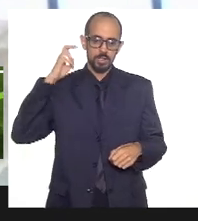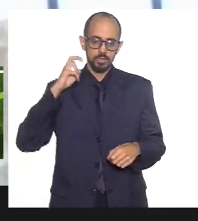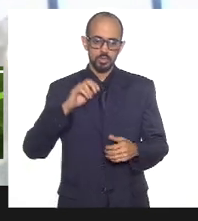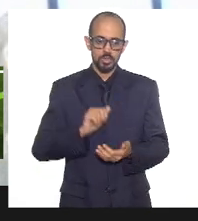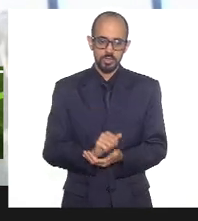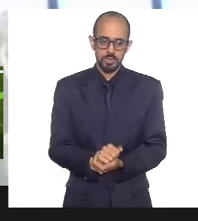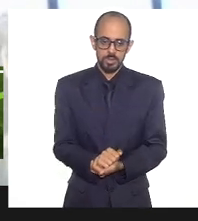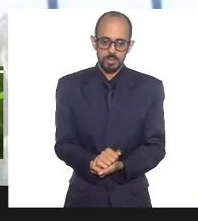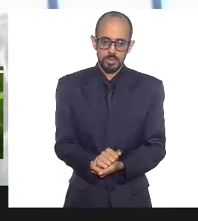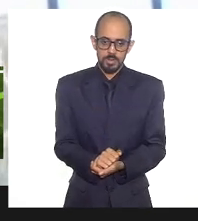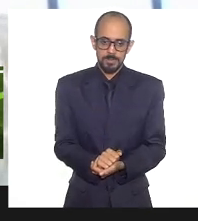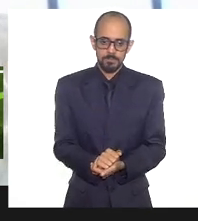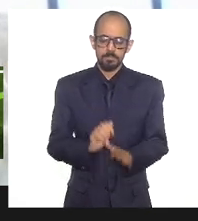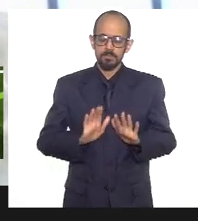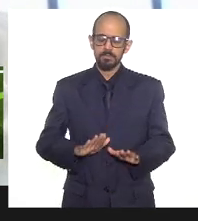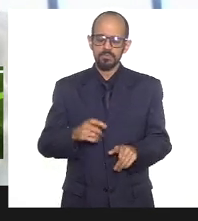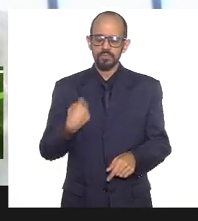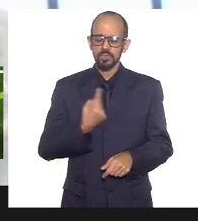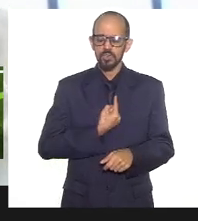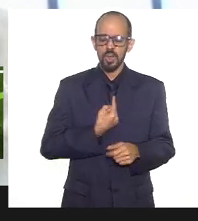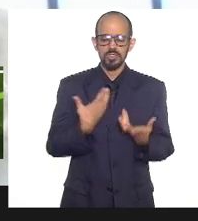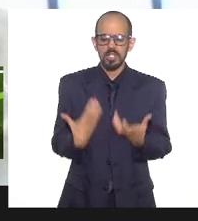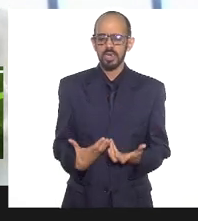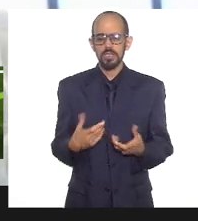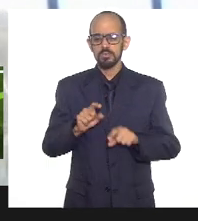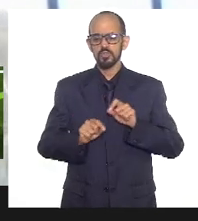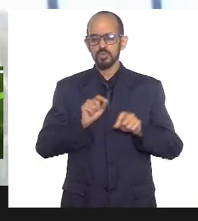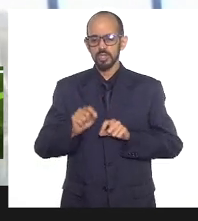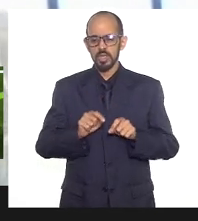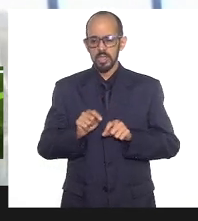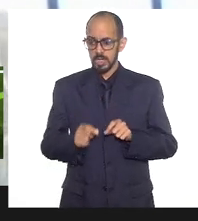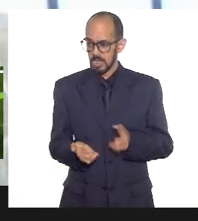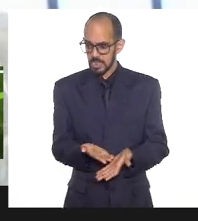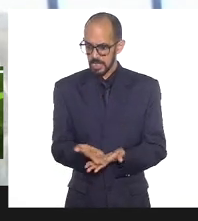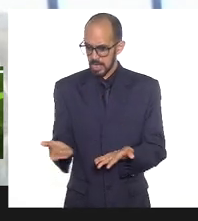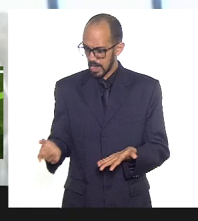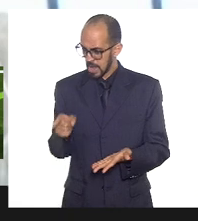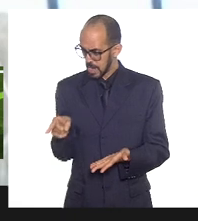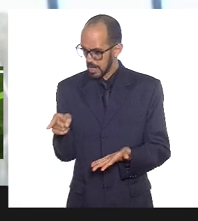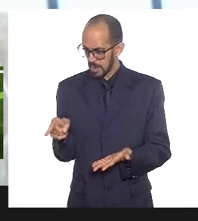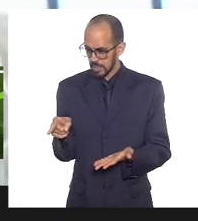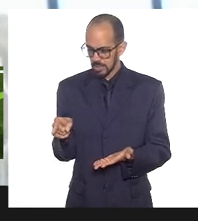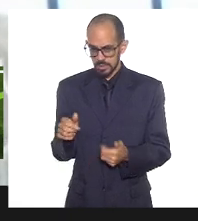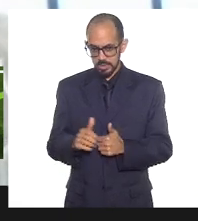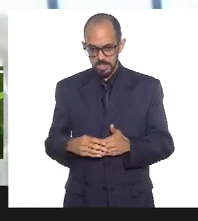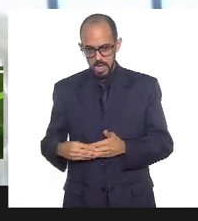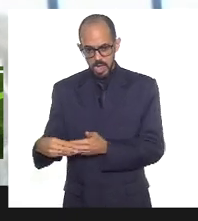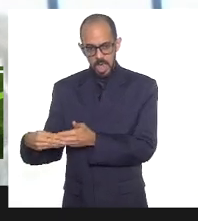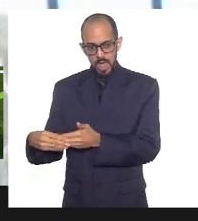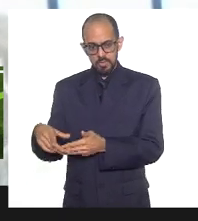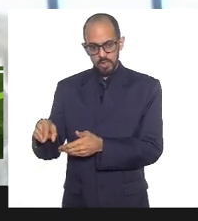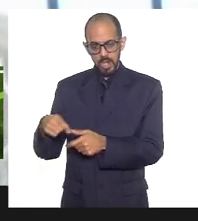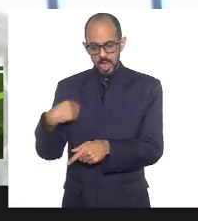Mas nós queremos que essas pessoas levem a nossa defesa pública,